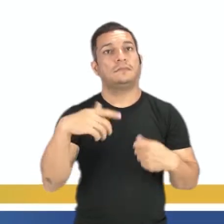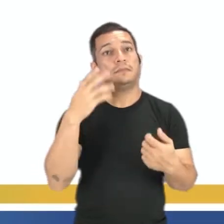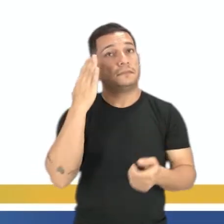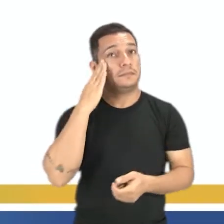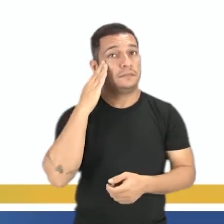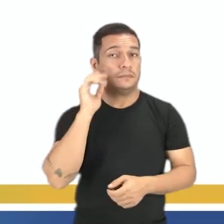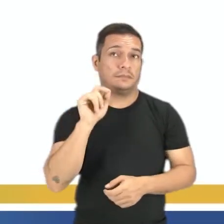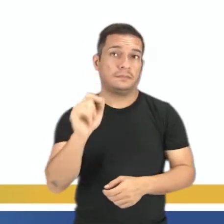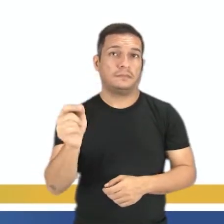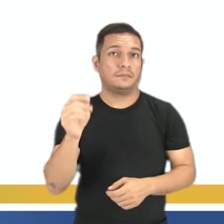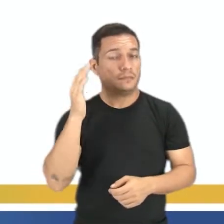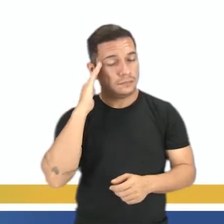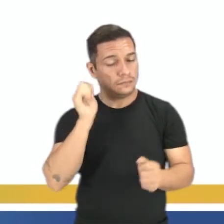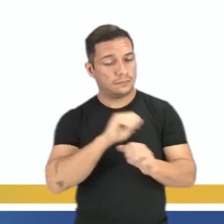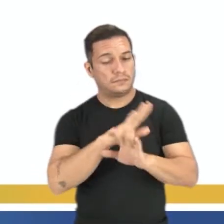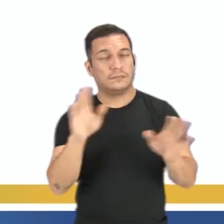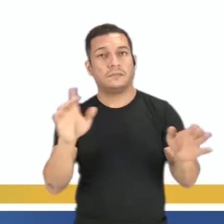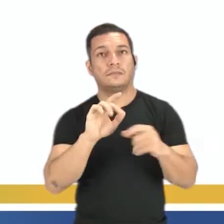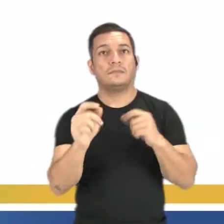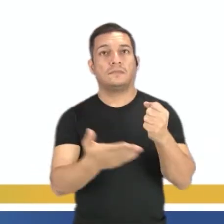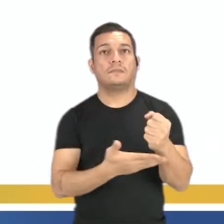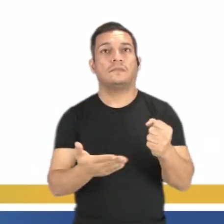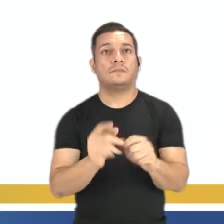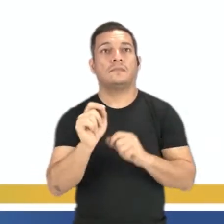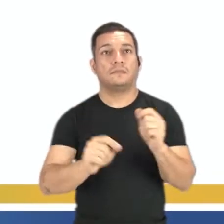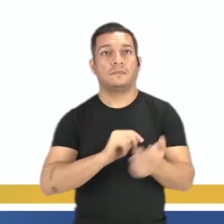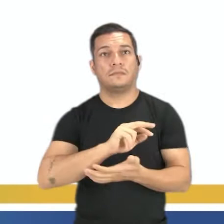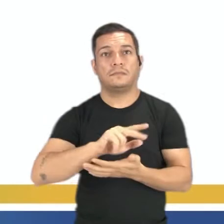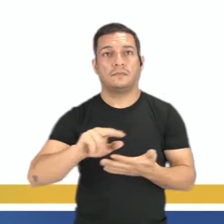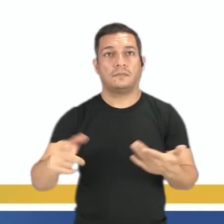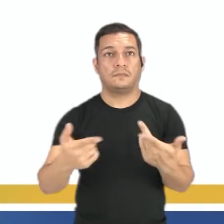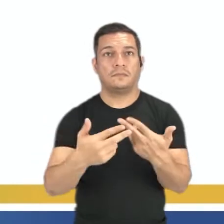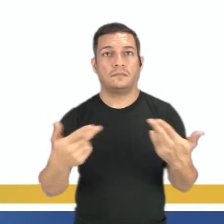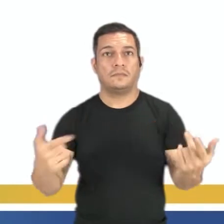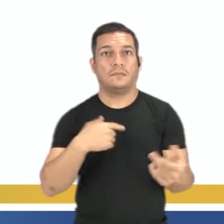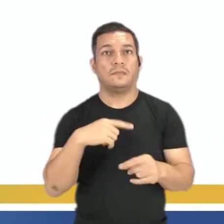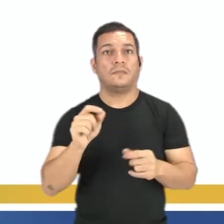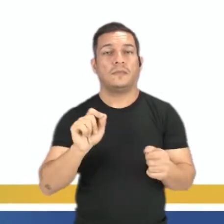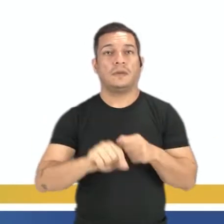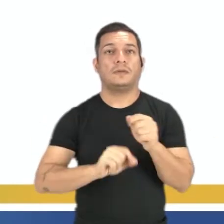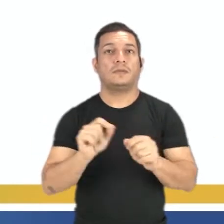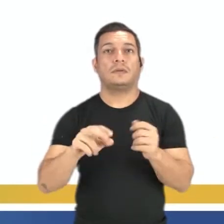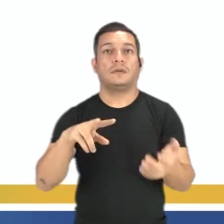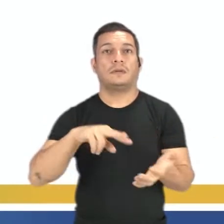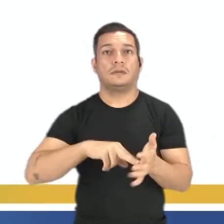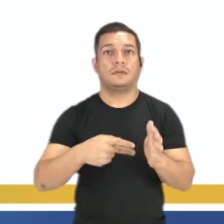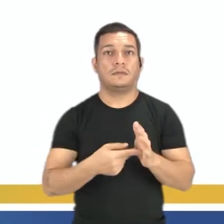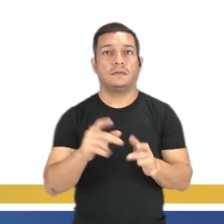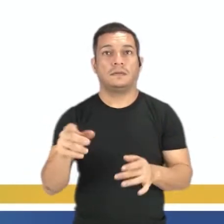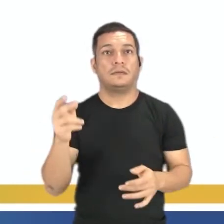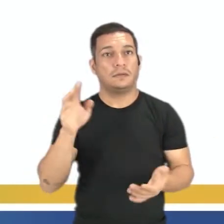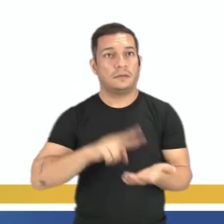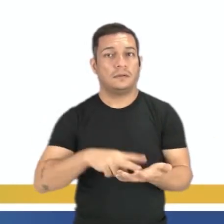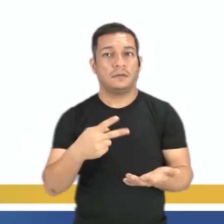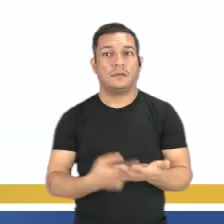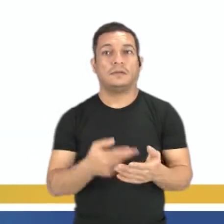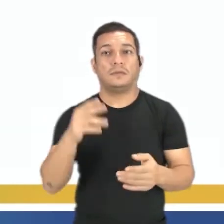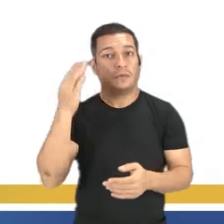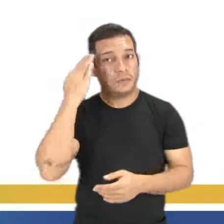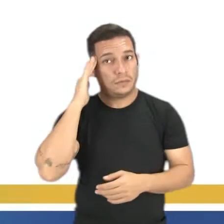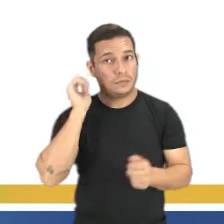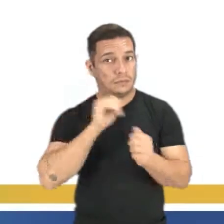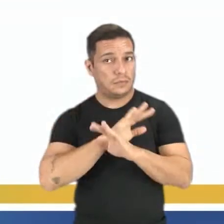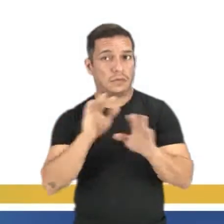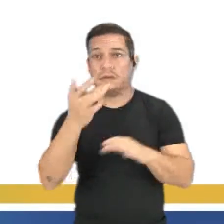seja, o entendimento que temos a respeito de elementos que fazem algum sentido na maneira de interpretar do ser